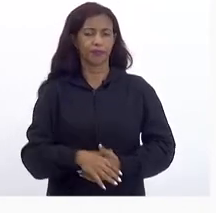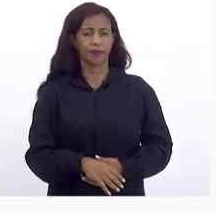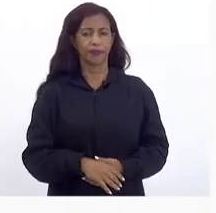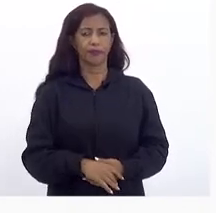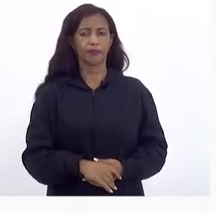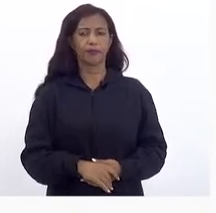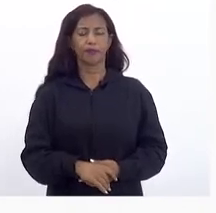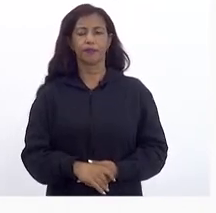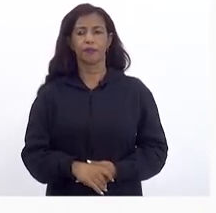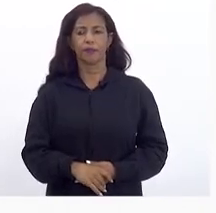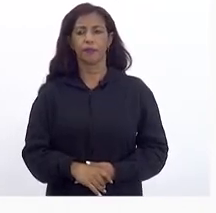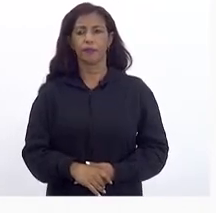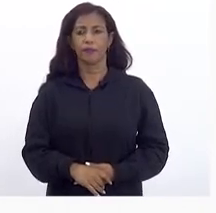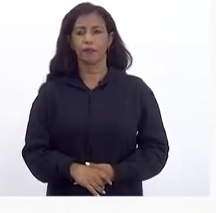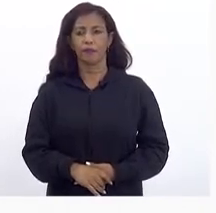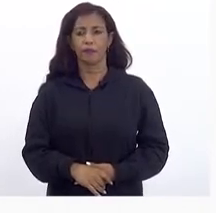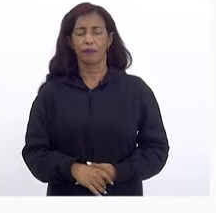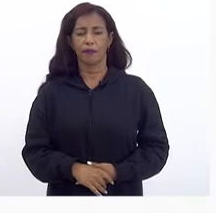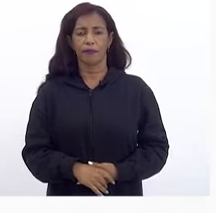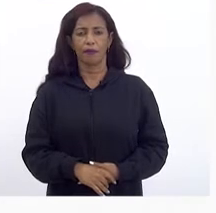Pode passar Os amigos